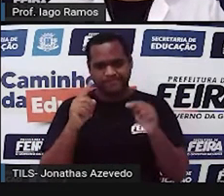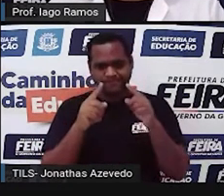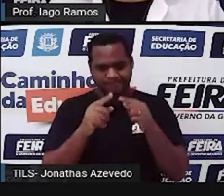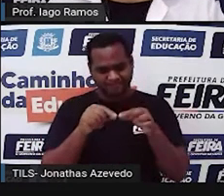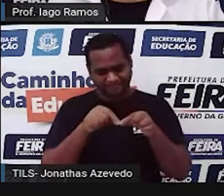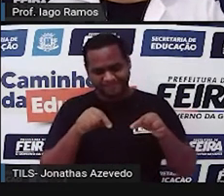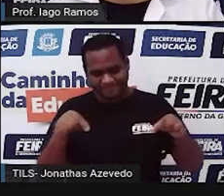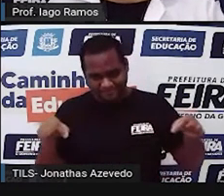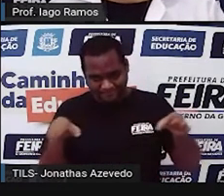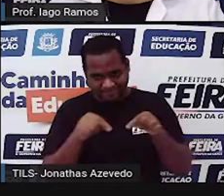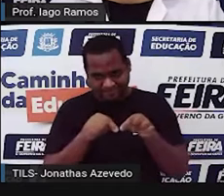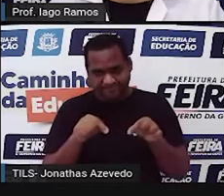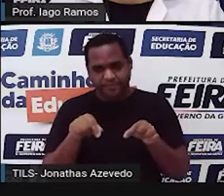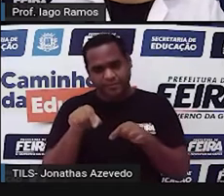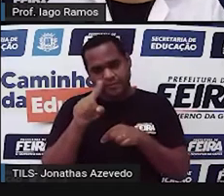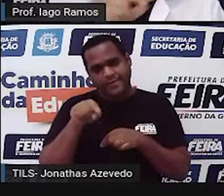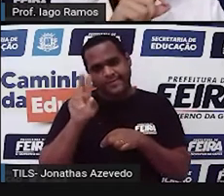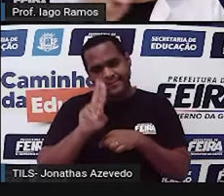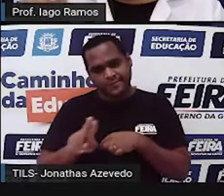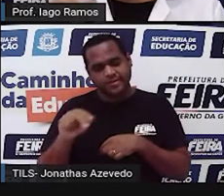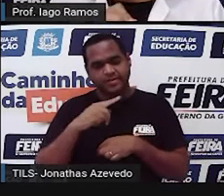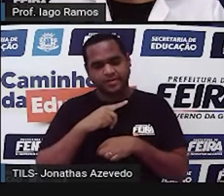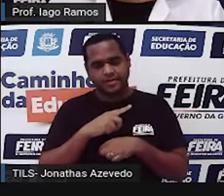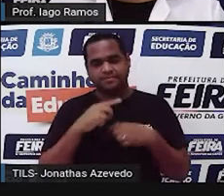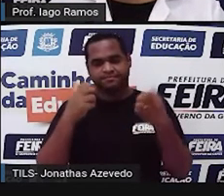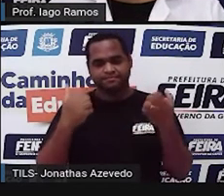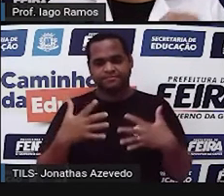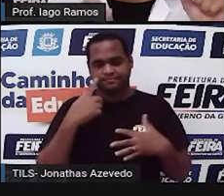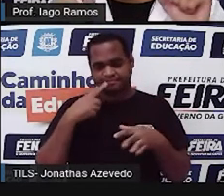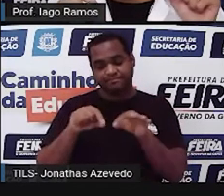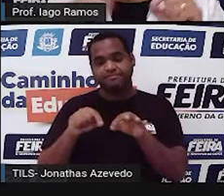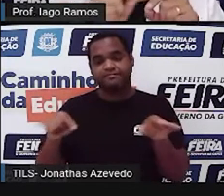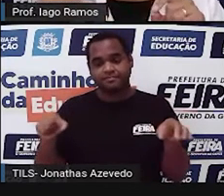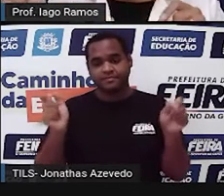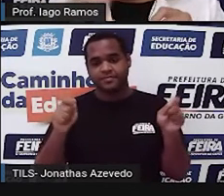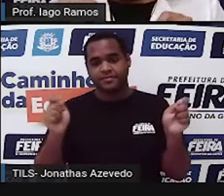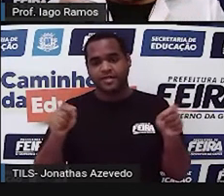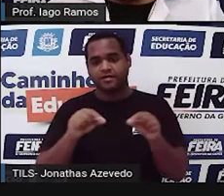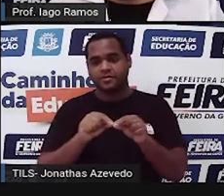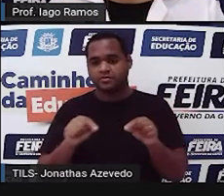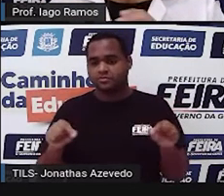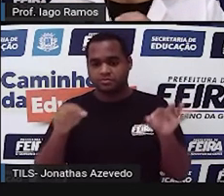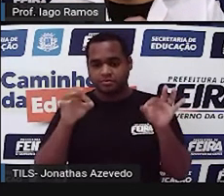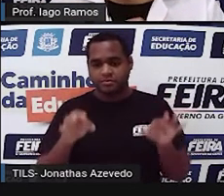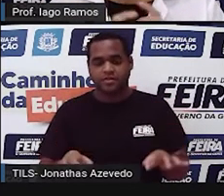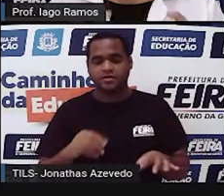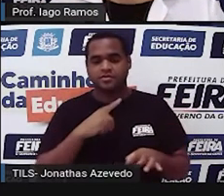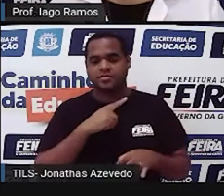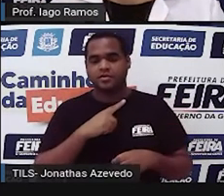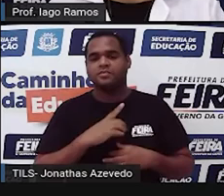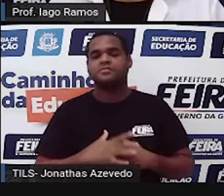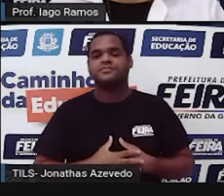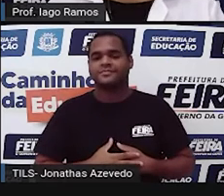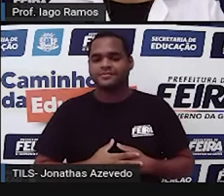que a gente usa para fazer, né, retas, segmentos, linhas retas, vamos pensar assim, né?